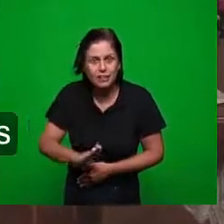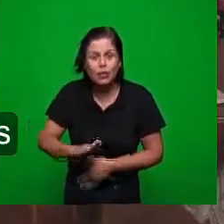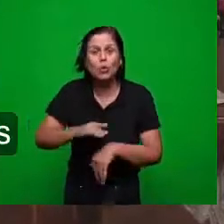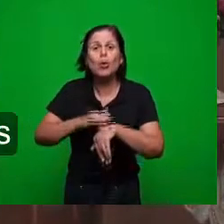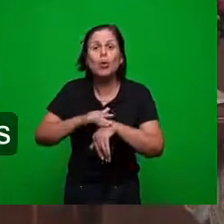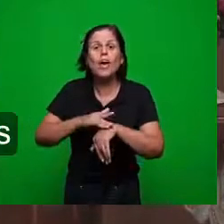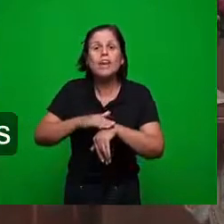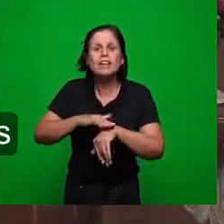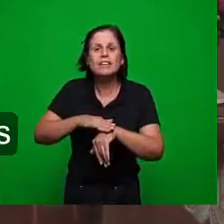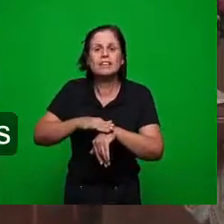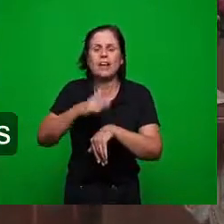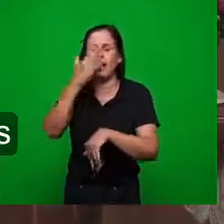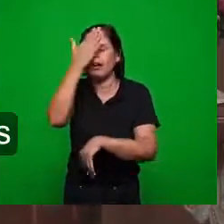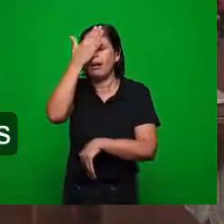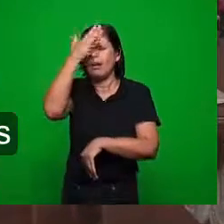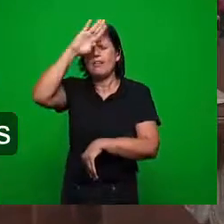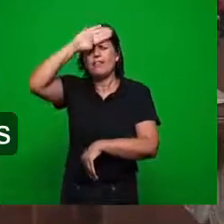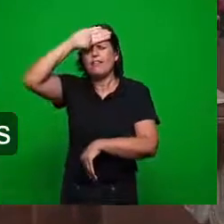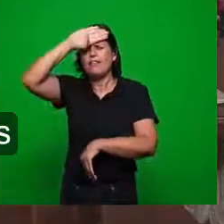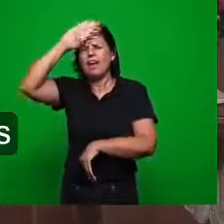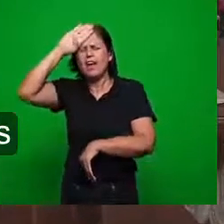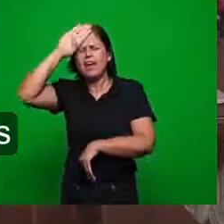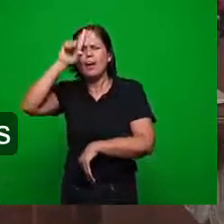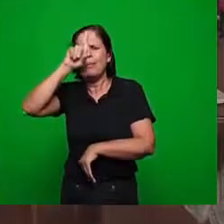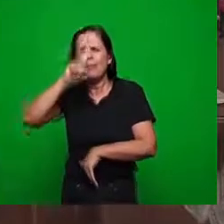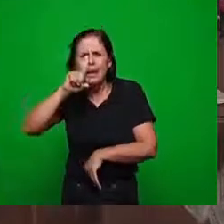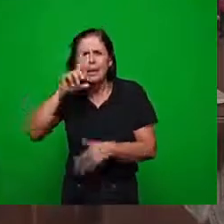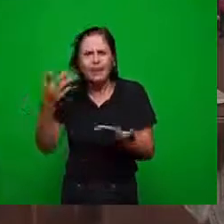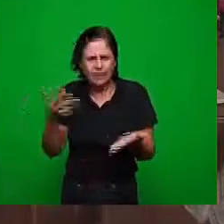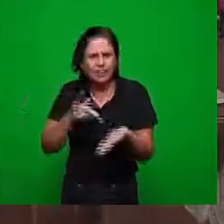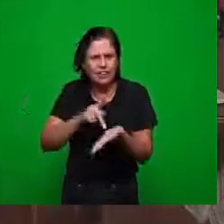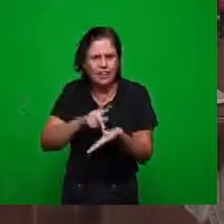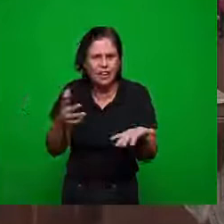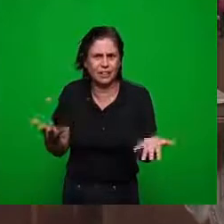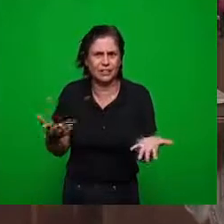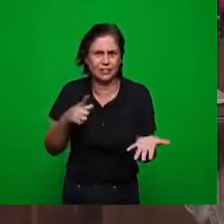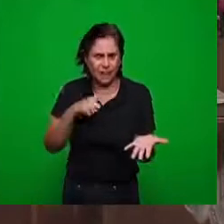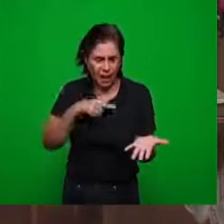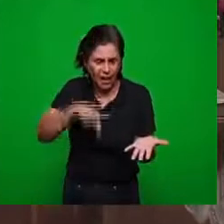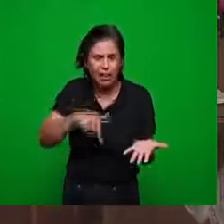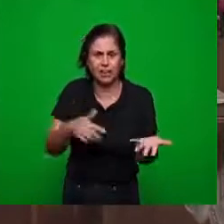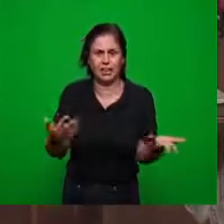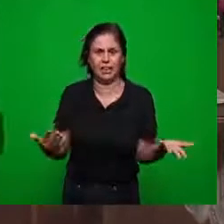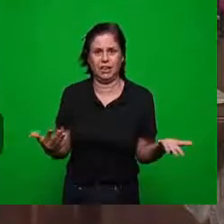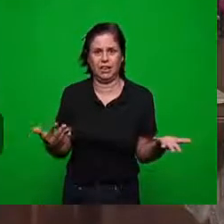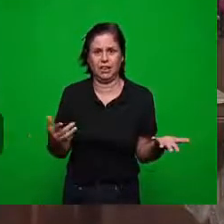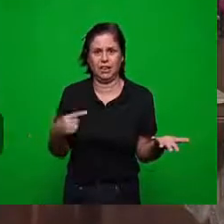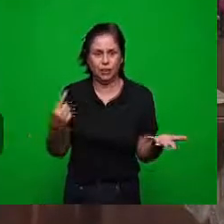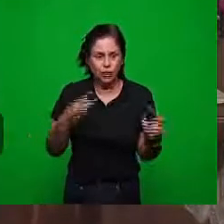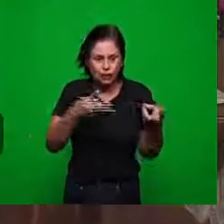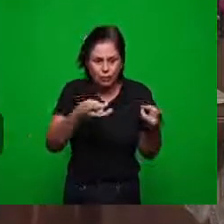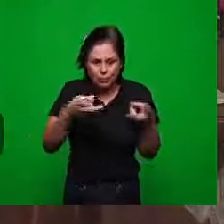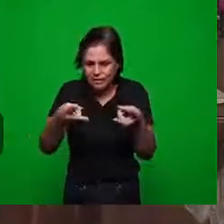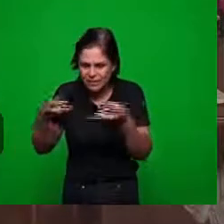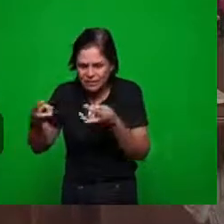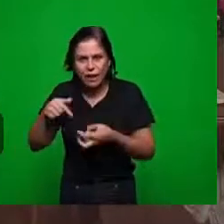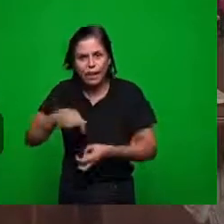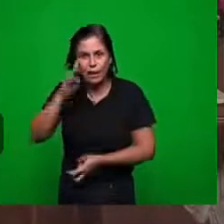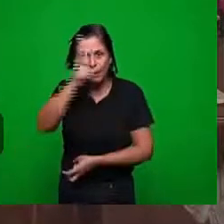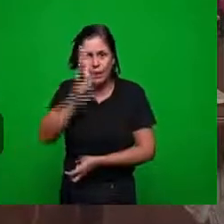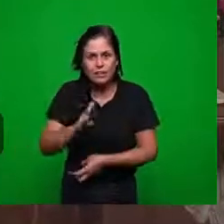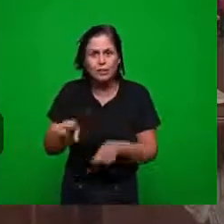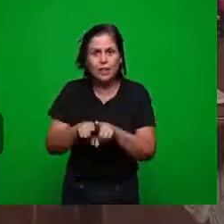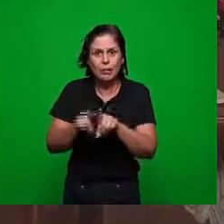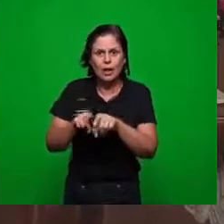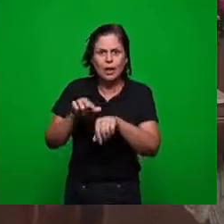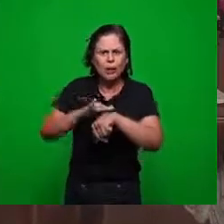sem falar de todos esses tipos de infestações que estão em nossa volta trazido conduzido por mosquitos